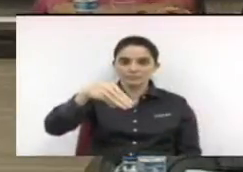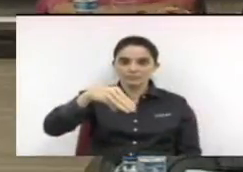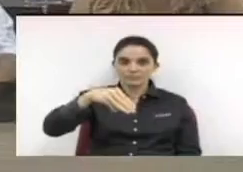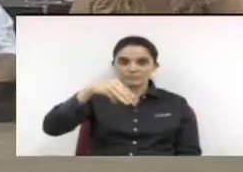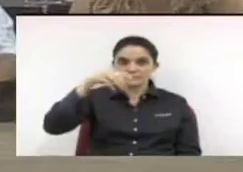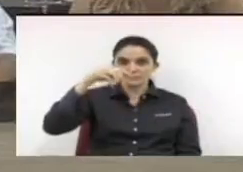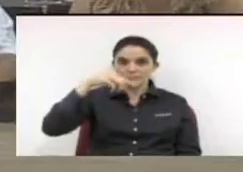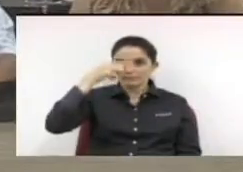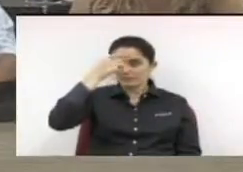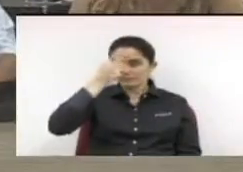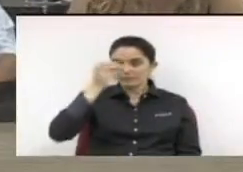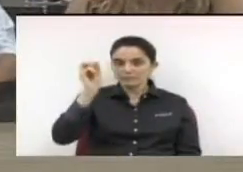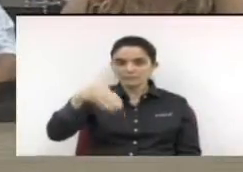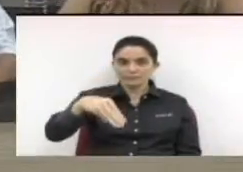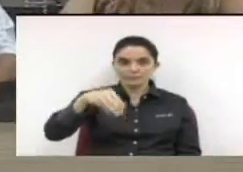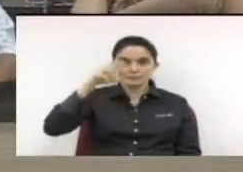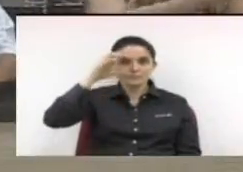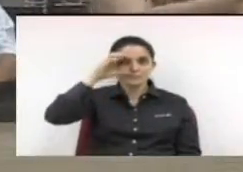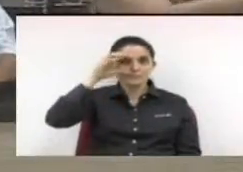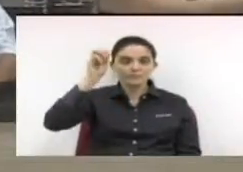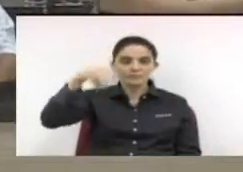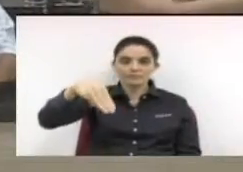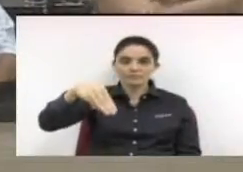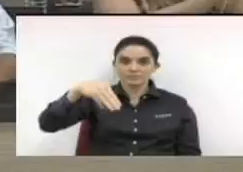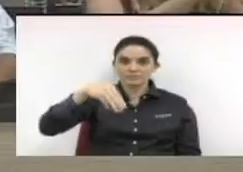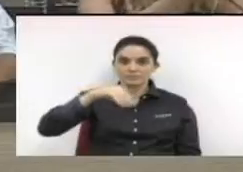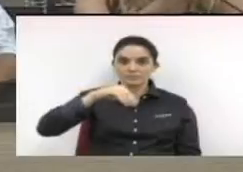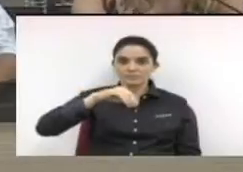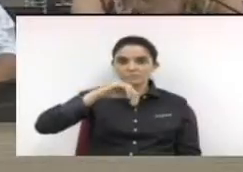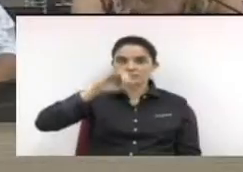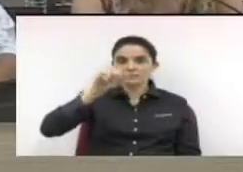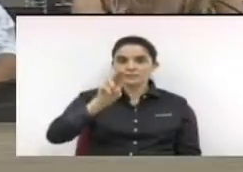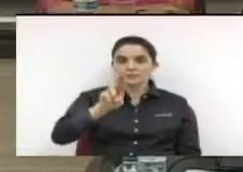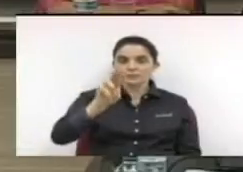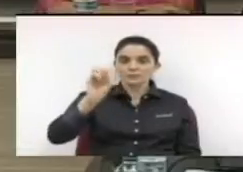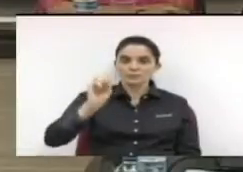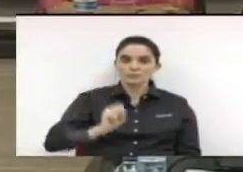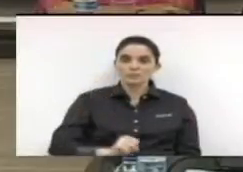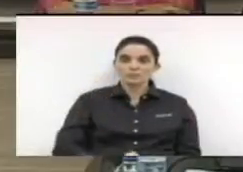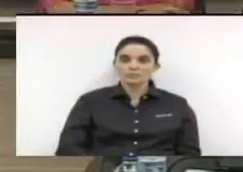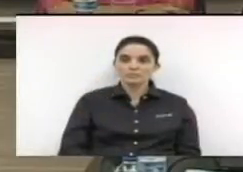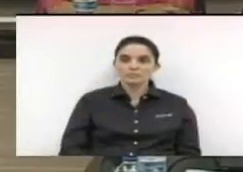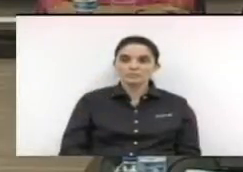sim jorge de freitas sim josé couto de jesus sim josé eduardo monteiro júnior